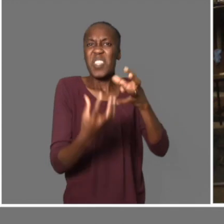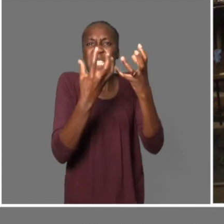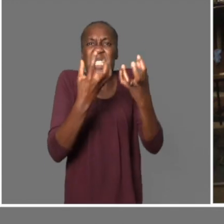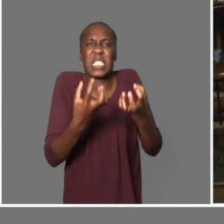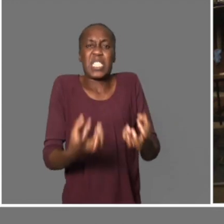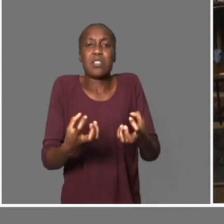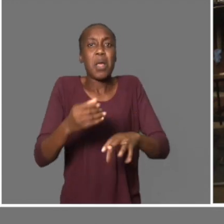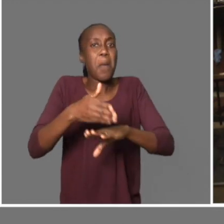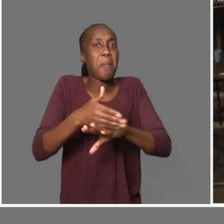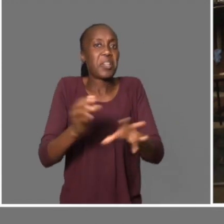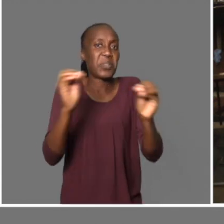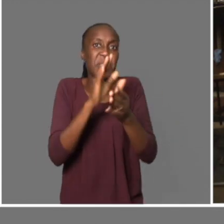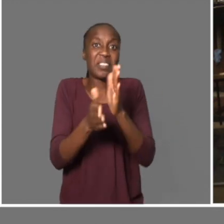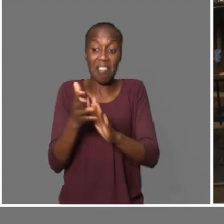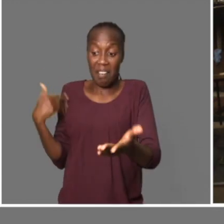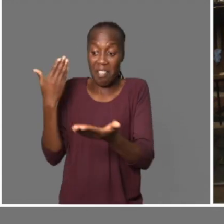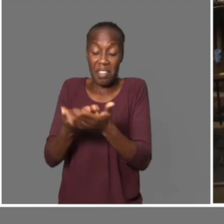então ficou sem peixe.